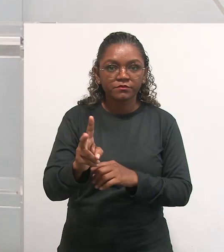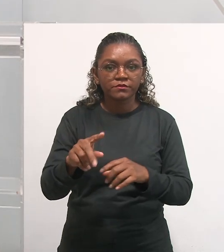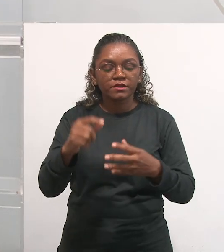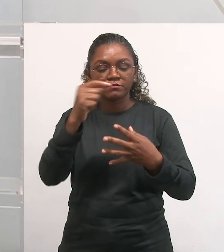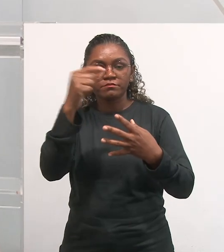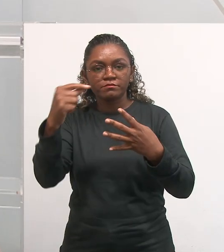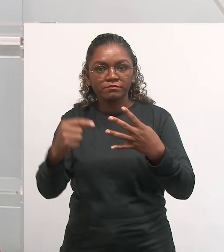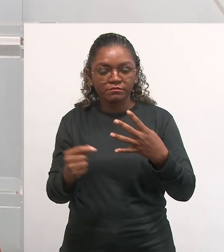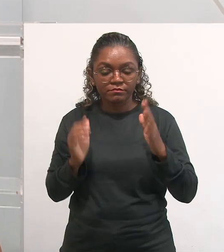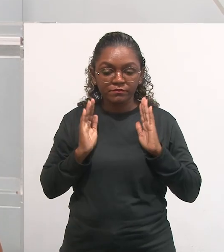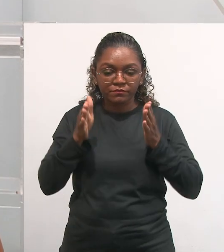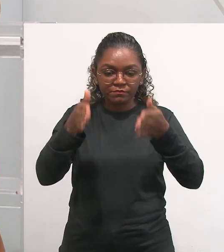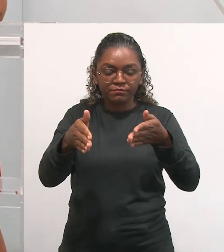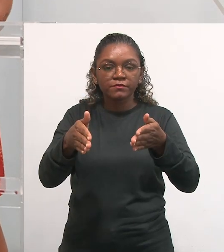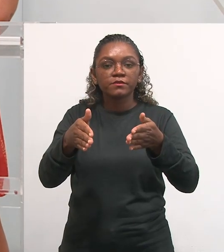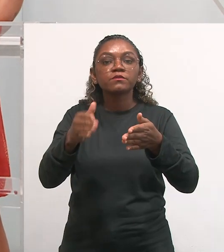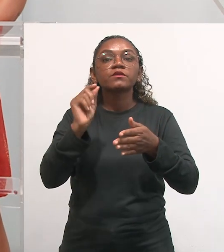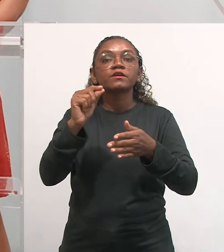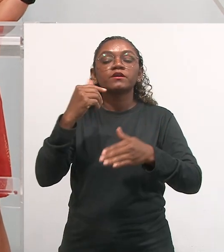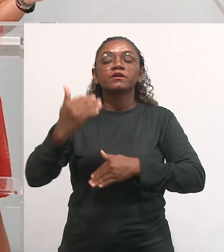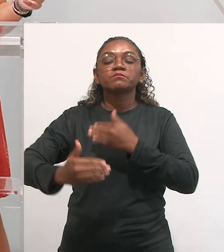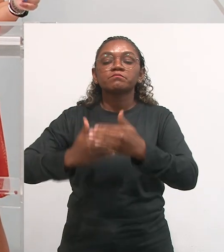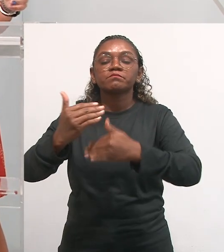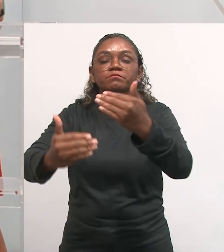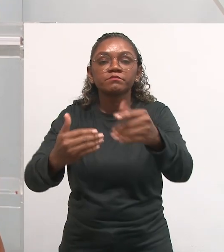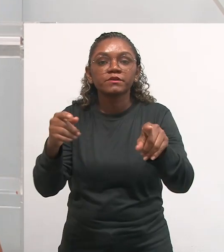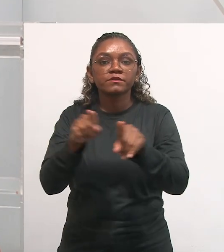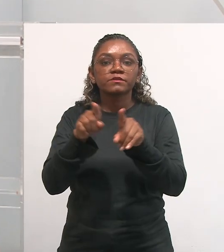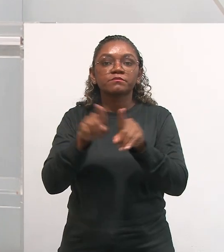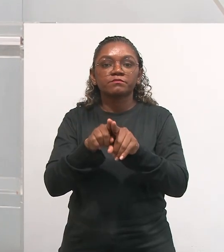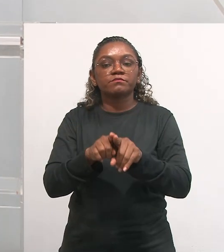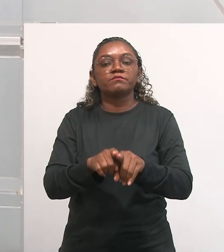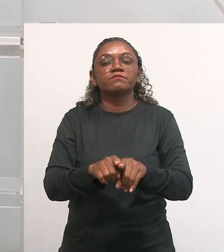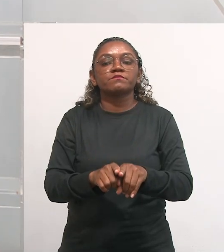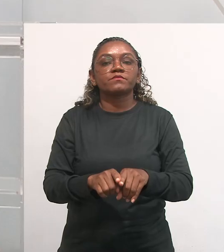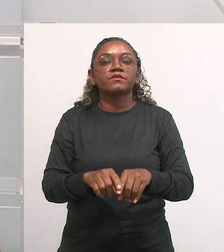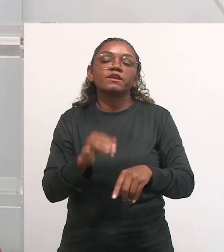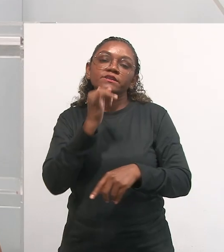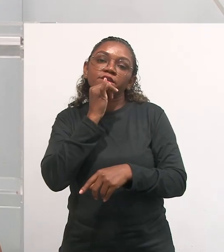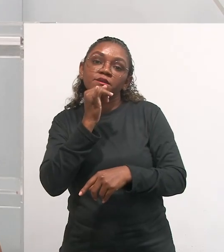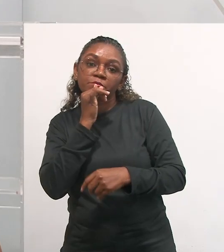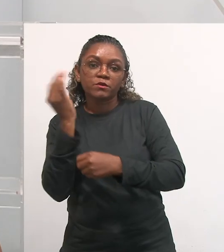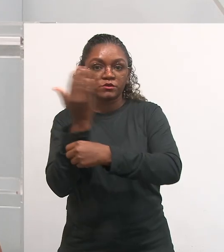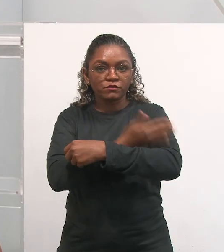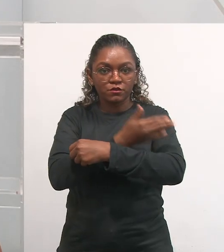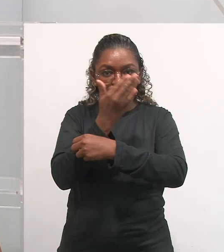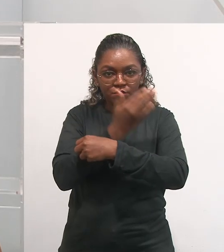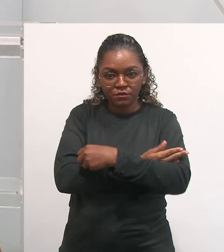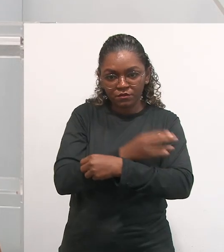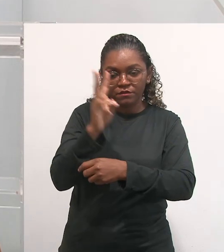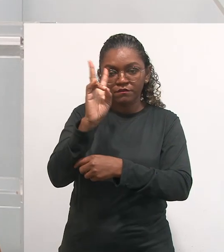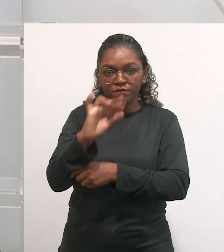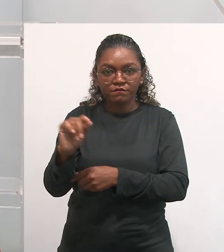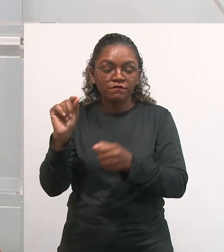processo, do que necessariamente ao produto. Em um portfólio, por exemplo, onde você